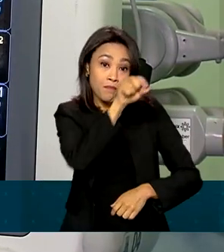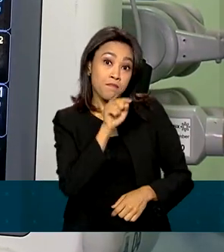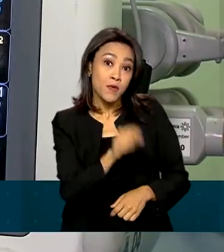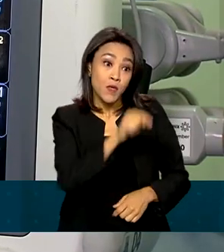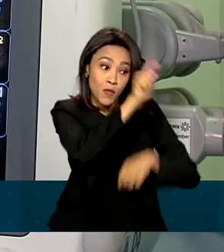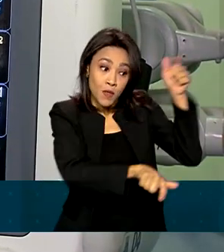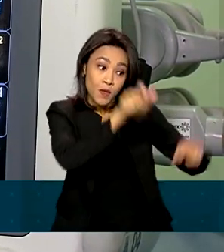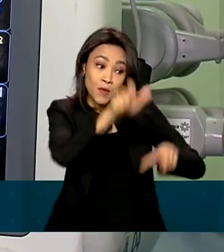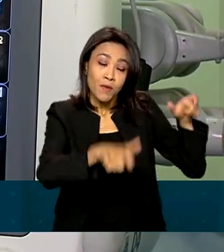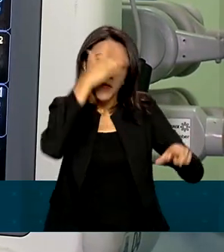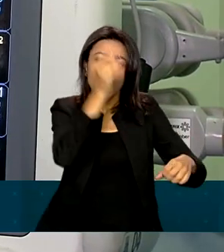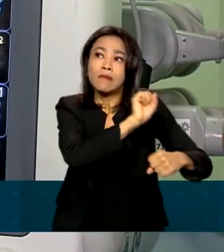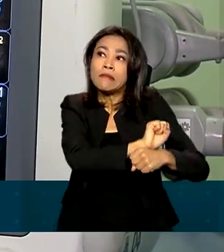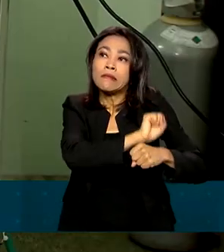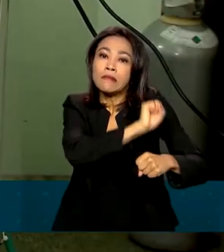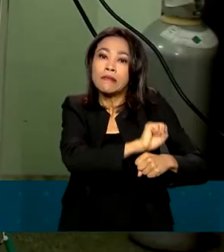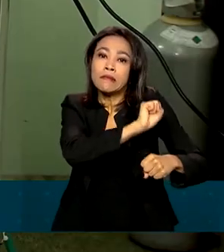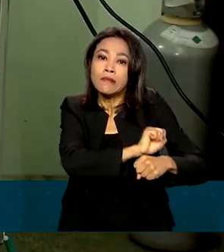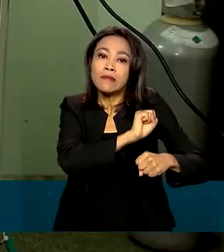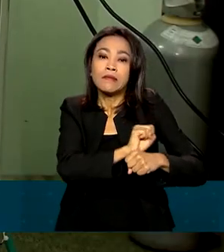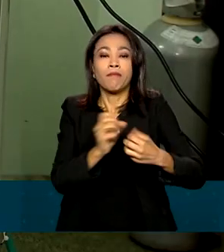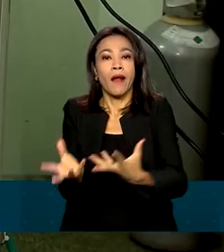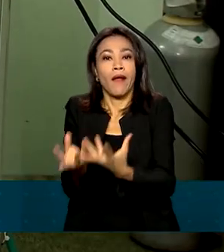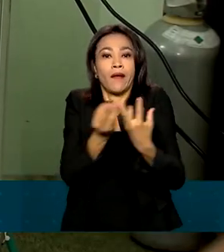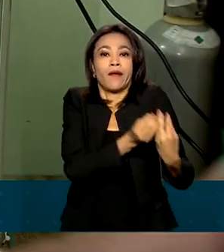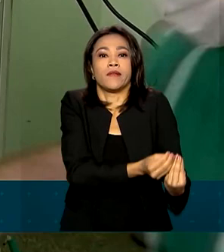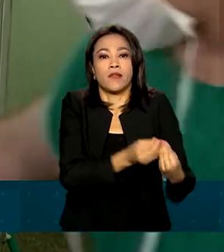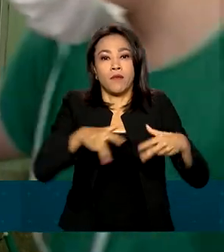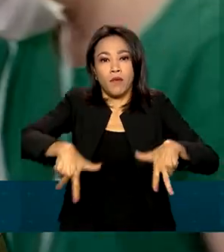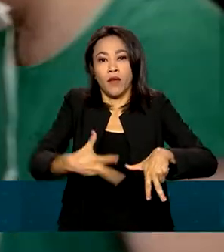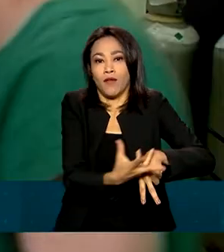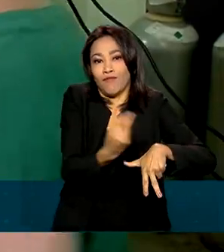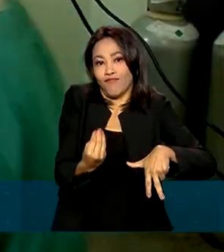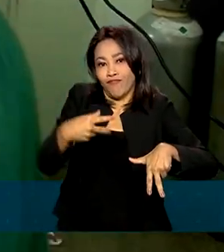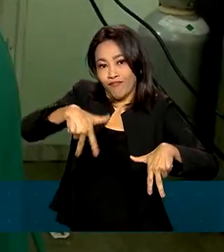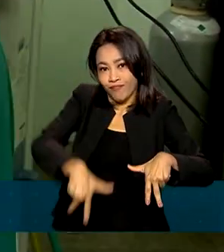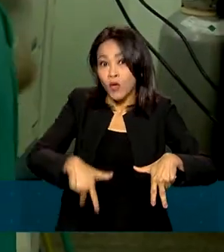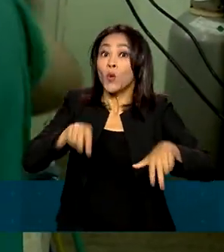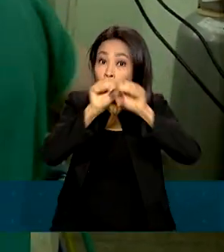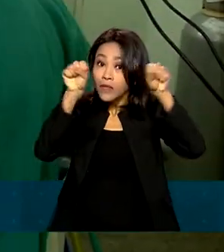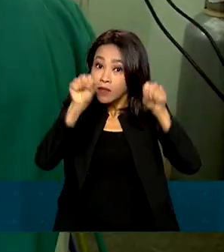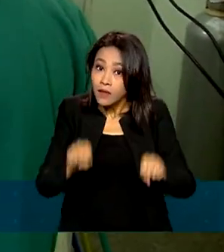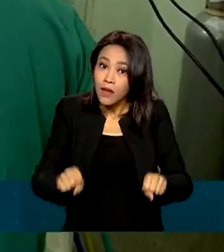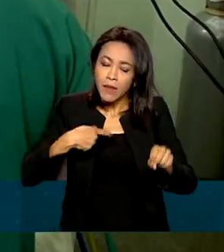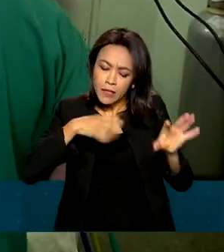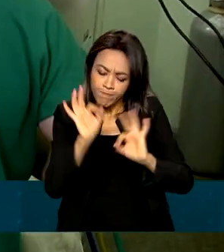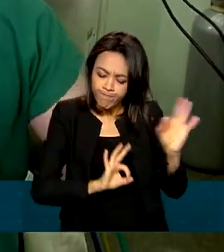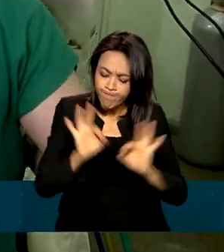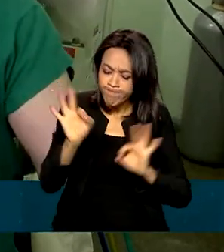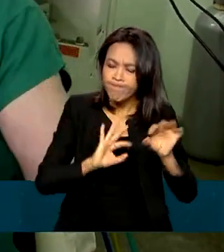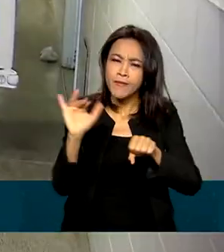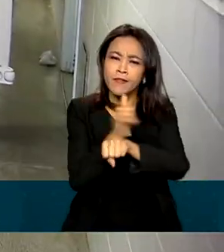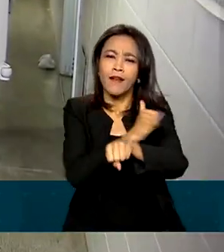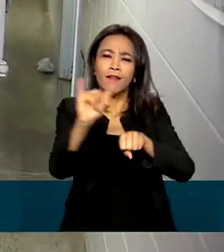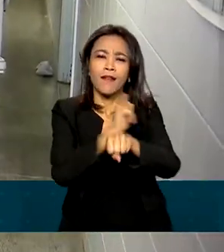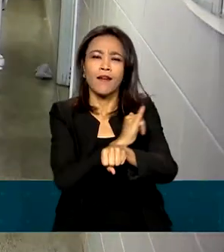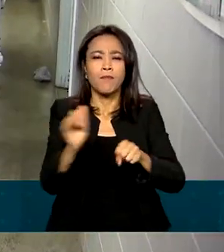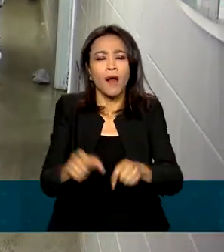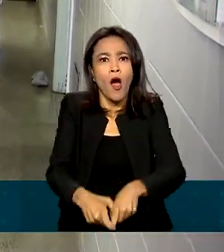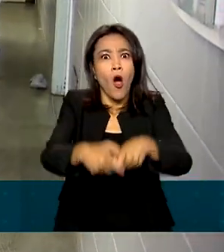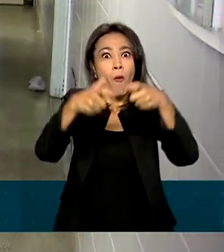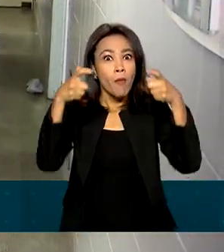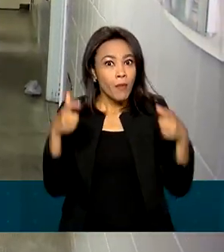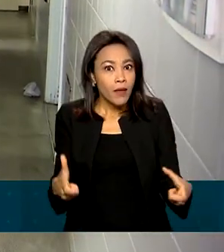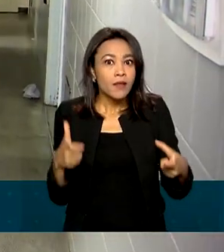estão na lista de espera para receber um órgão. Por isso, o Sistema Nacional de Transplantes tem formulado estratégias para aumentar a oferta